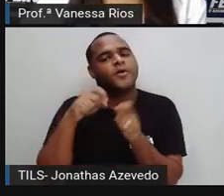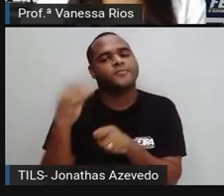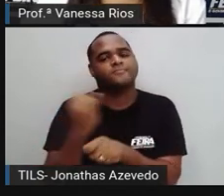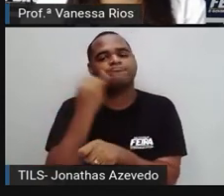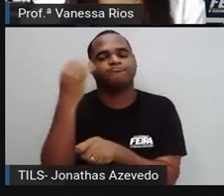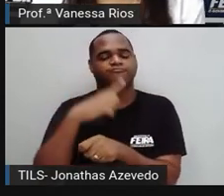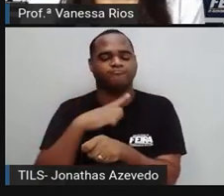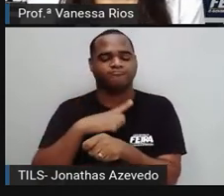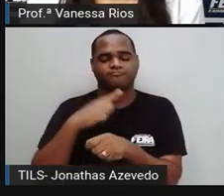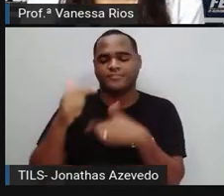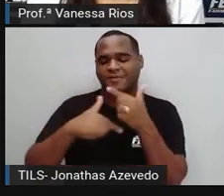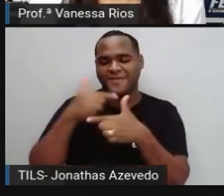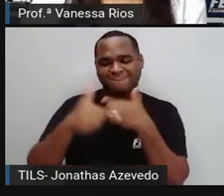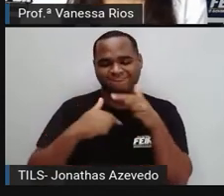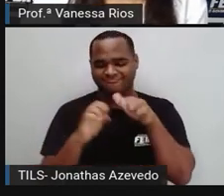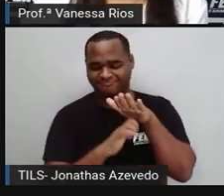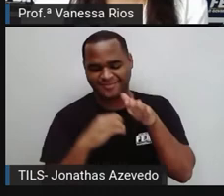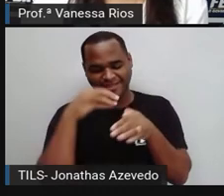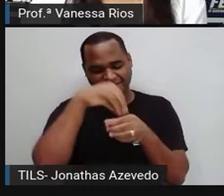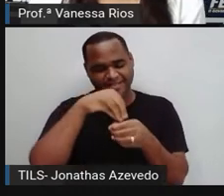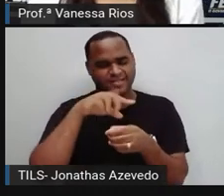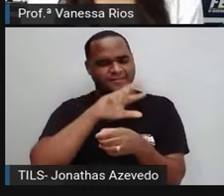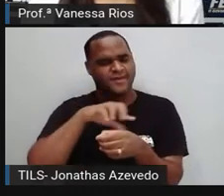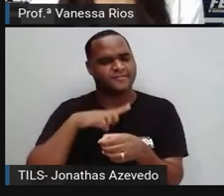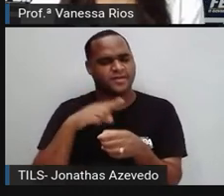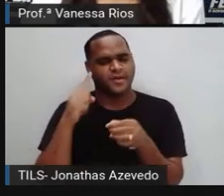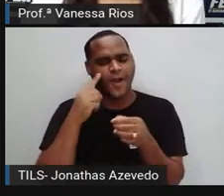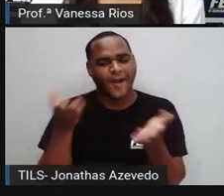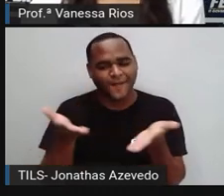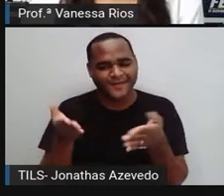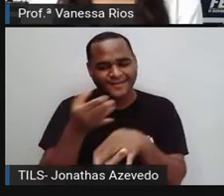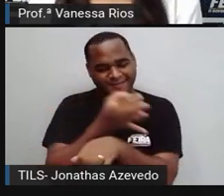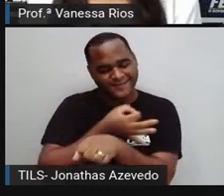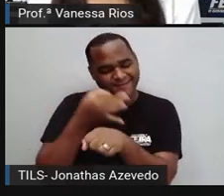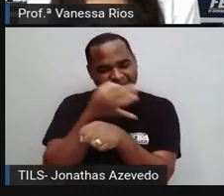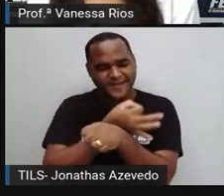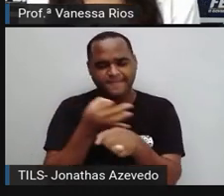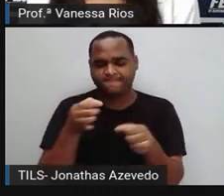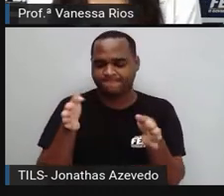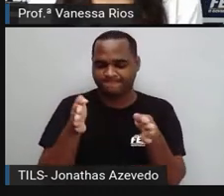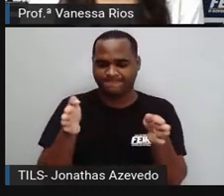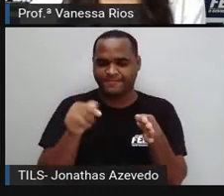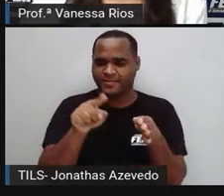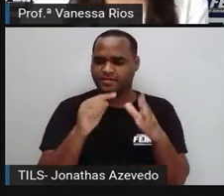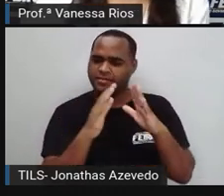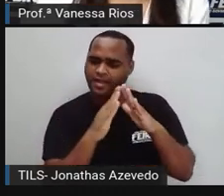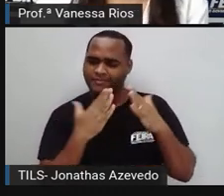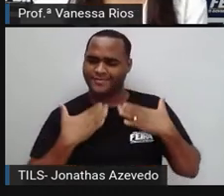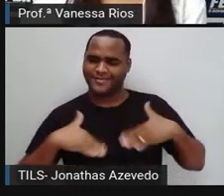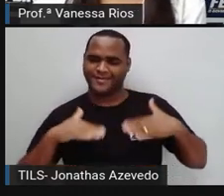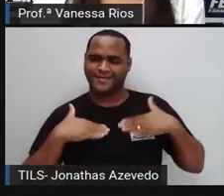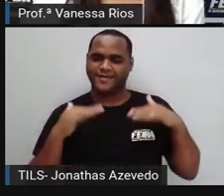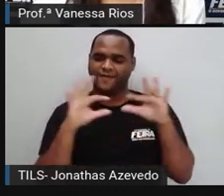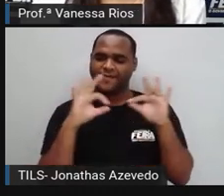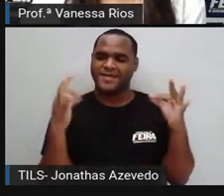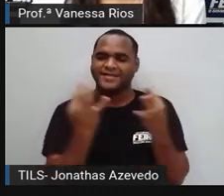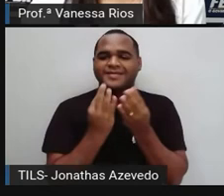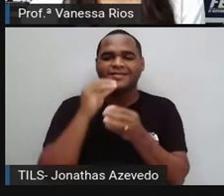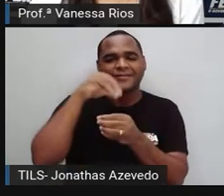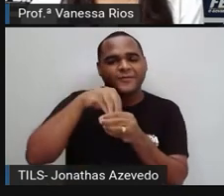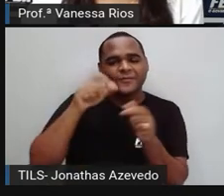empreendedor. E, de repente, aí nesse momento das férias, momento que você vai estar em casa, com sua família, não é?